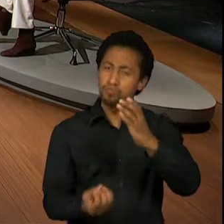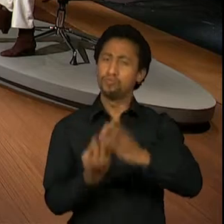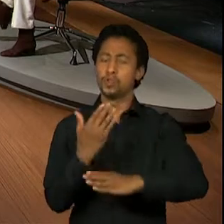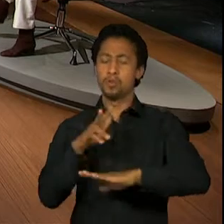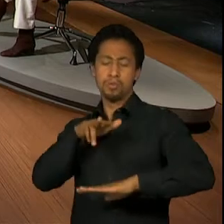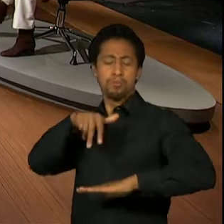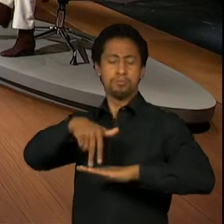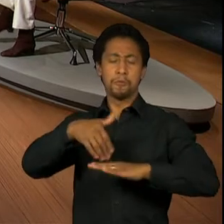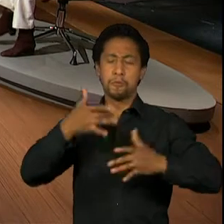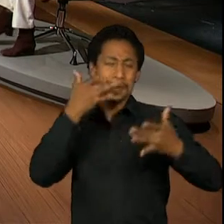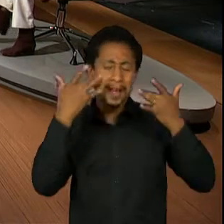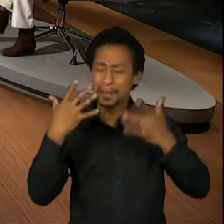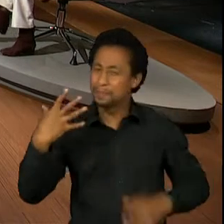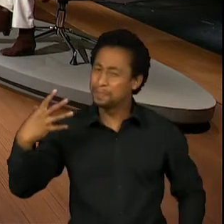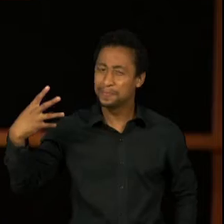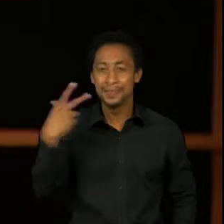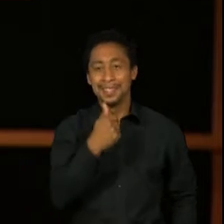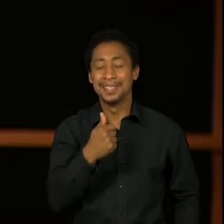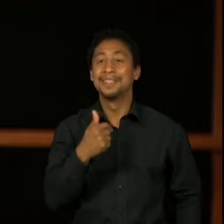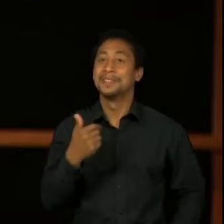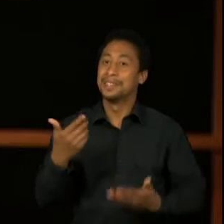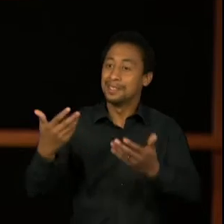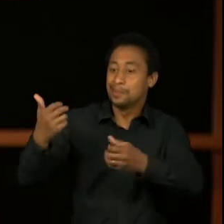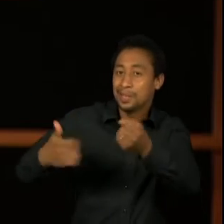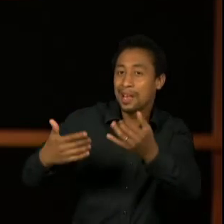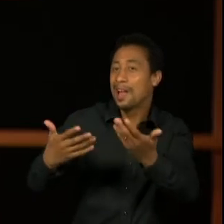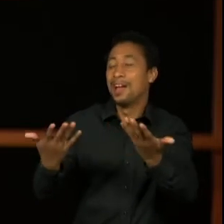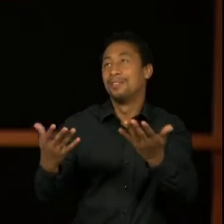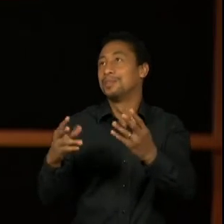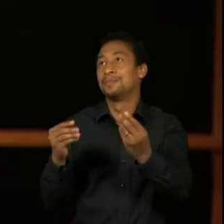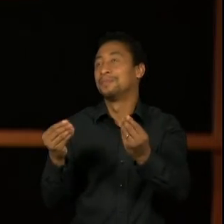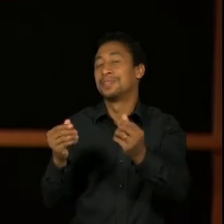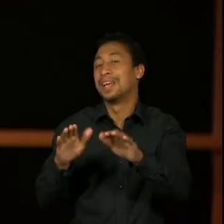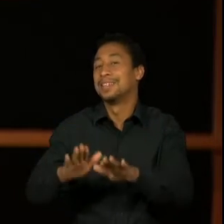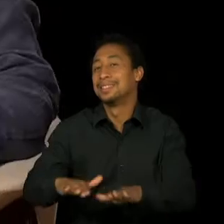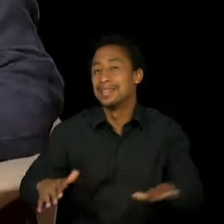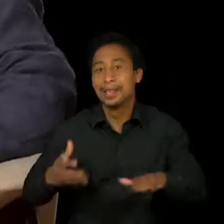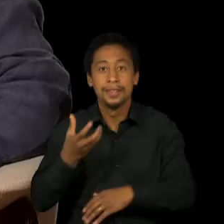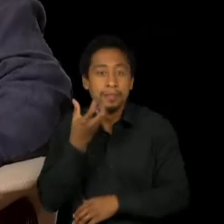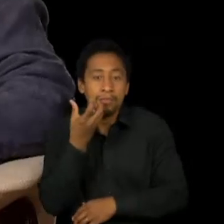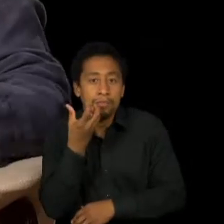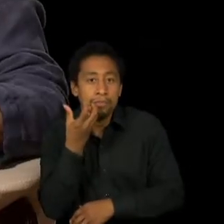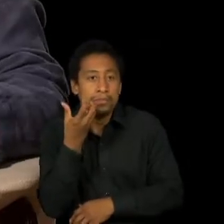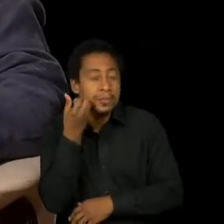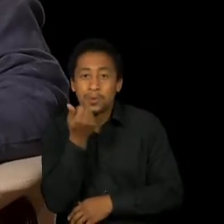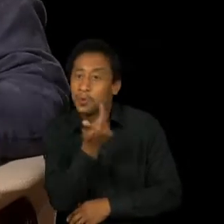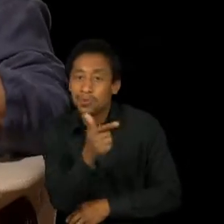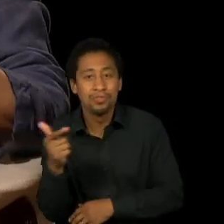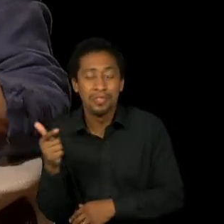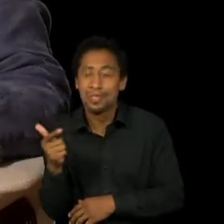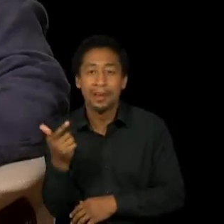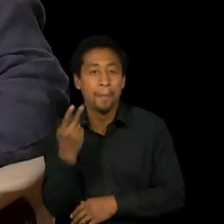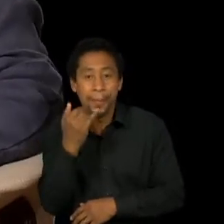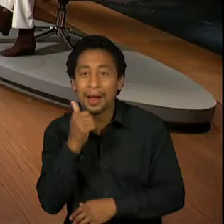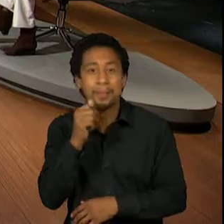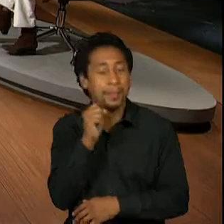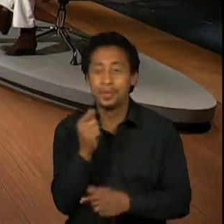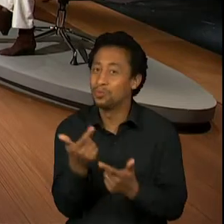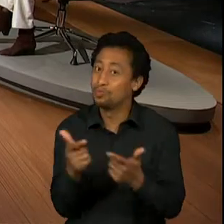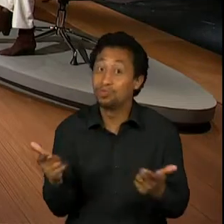muito linda, porque a gente falava de menor abandonado, naquela época se usava esse termo, né? Uma preocupação, imagine hoje.